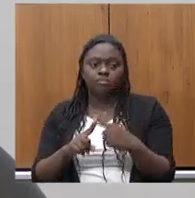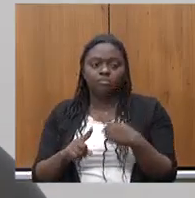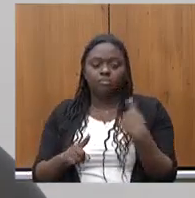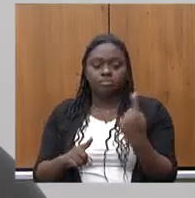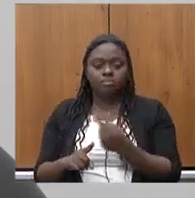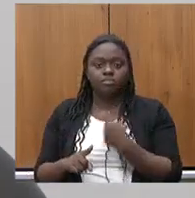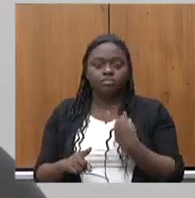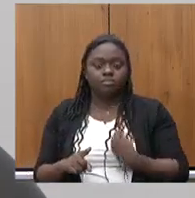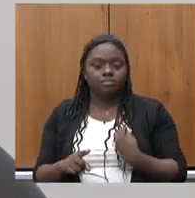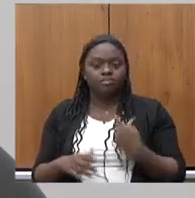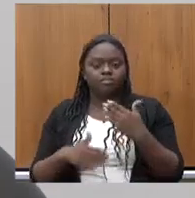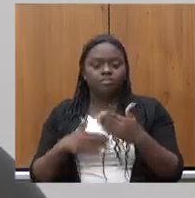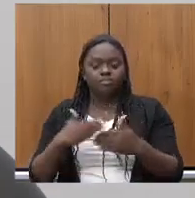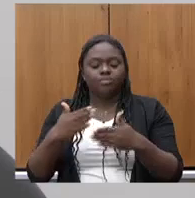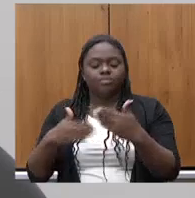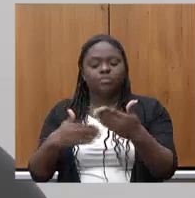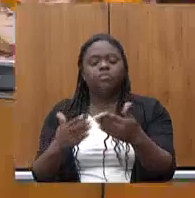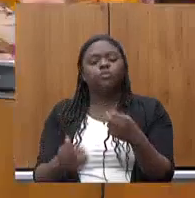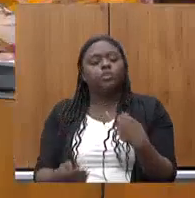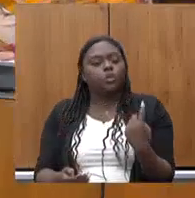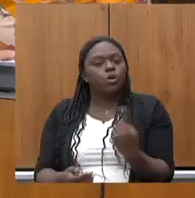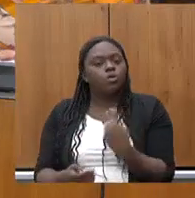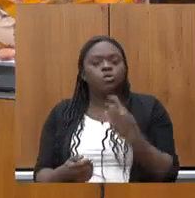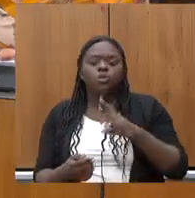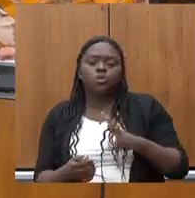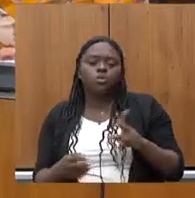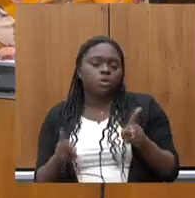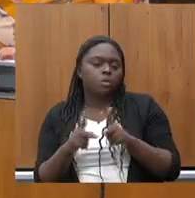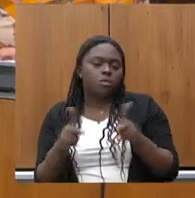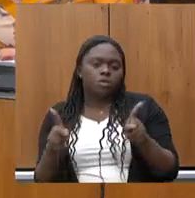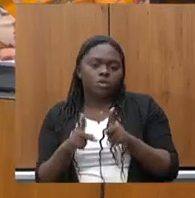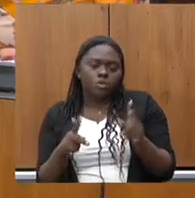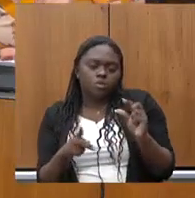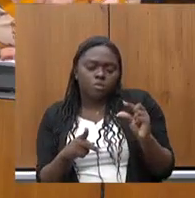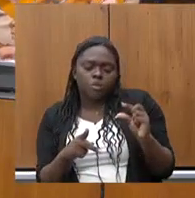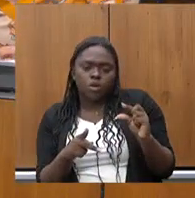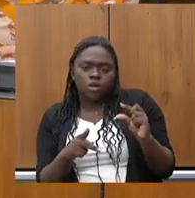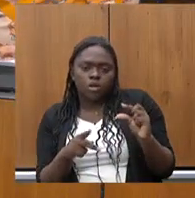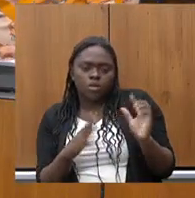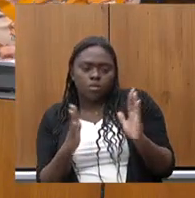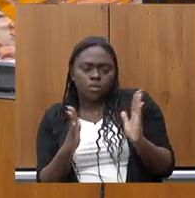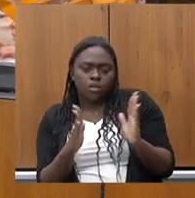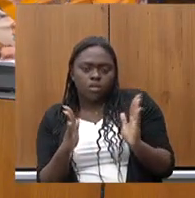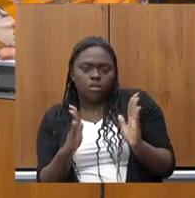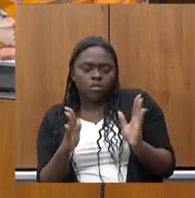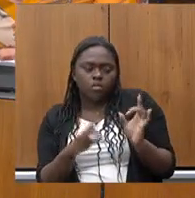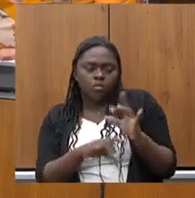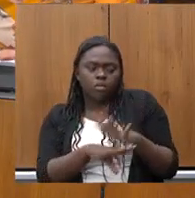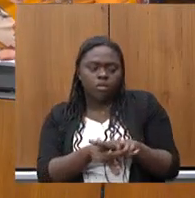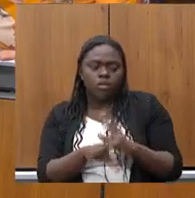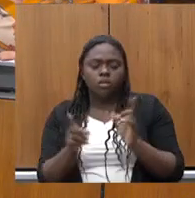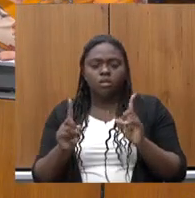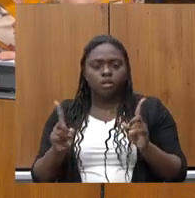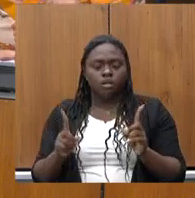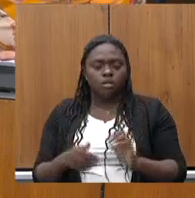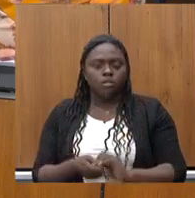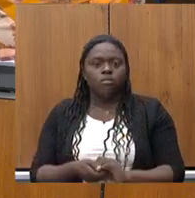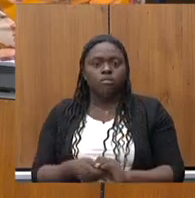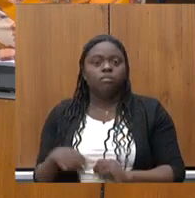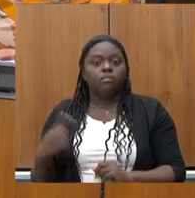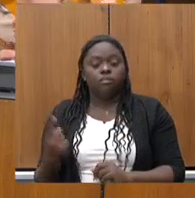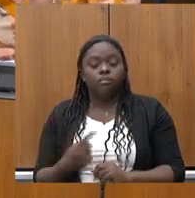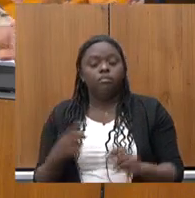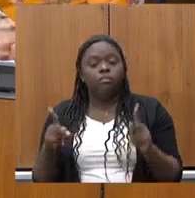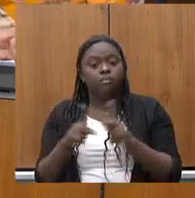trajetória sabe a gente a gente não é professora por um tempinho a gente não é professora até achar outra coisa melhor a gente é